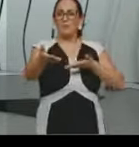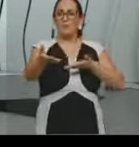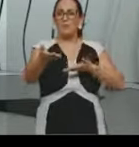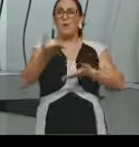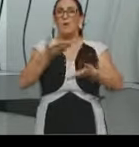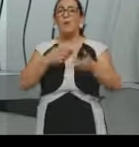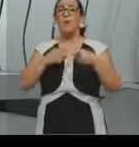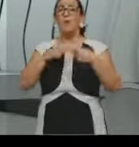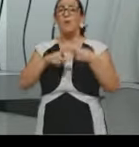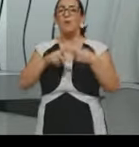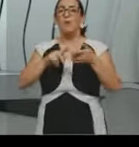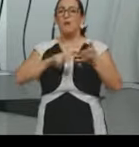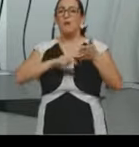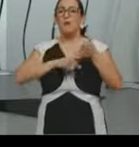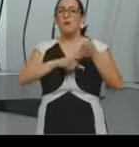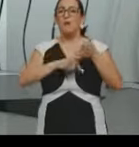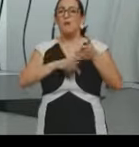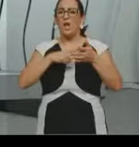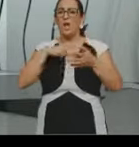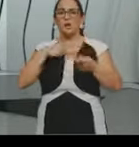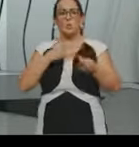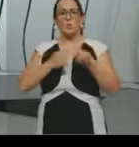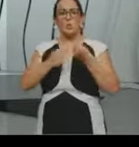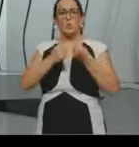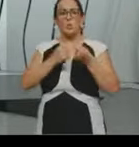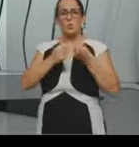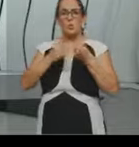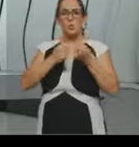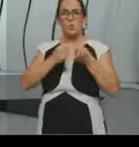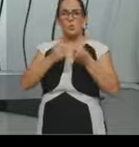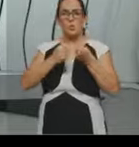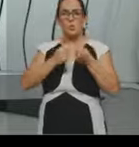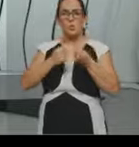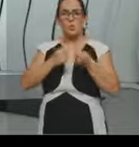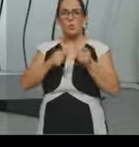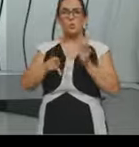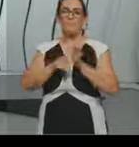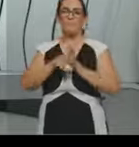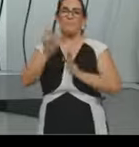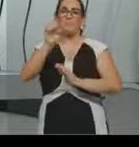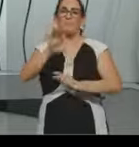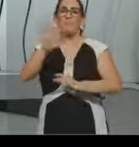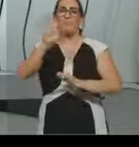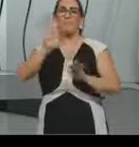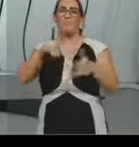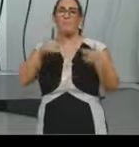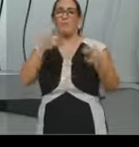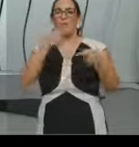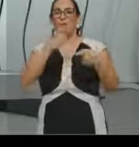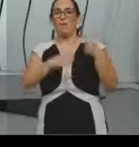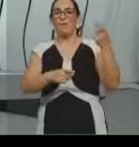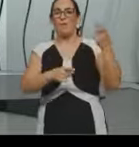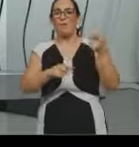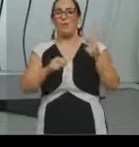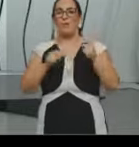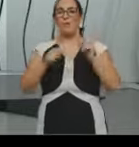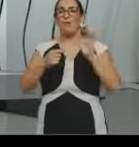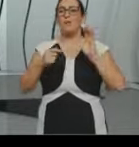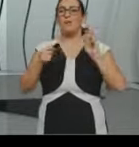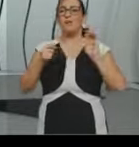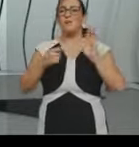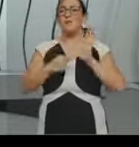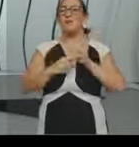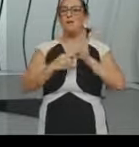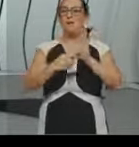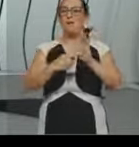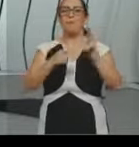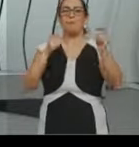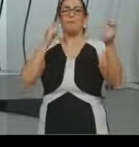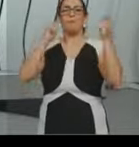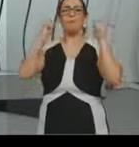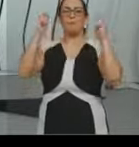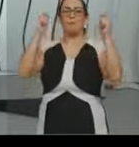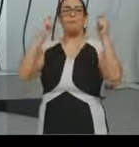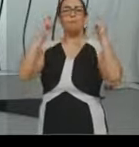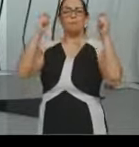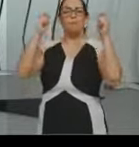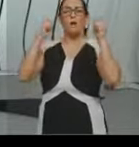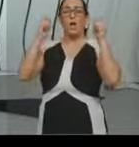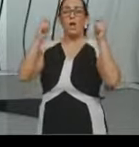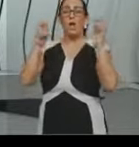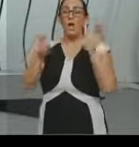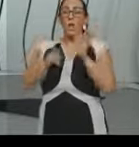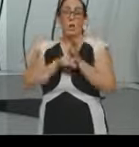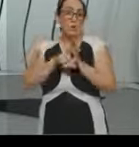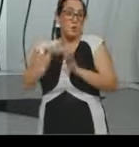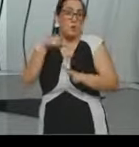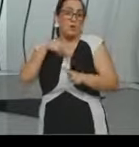eles, muitas vezes, eles impediam o tipo de manifestações, né, eles conseguiam muito mais controlar os trabalhadores. Então,